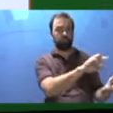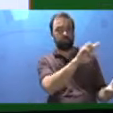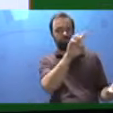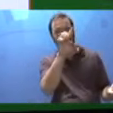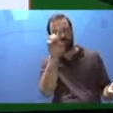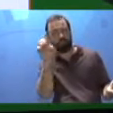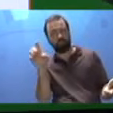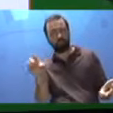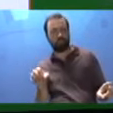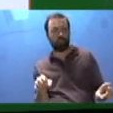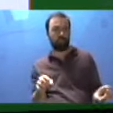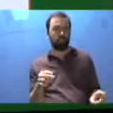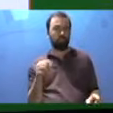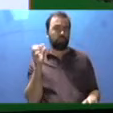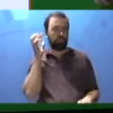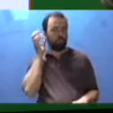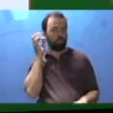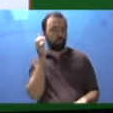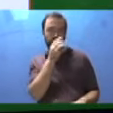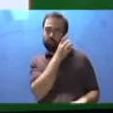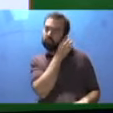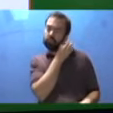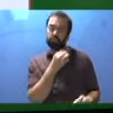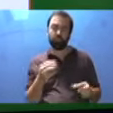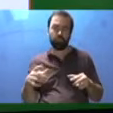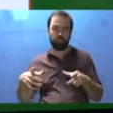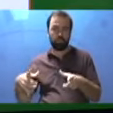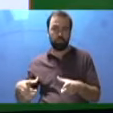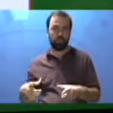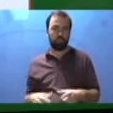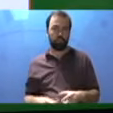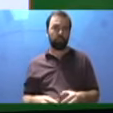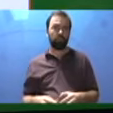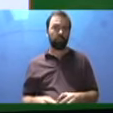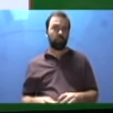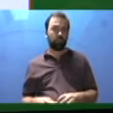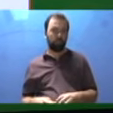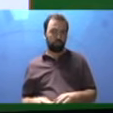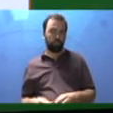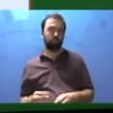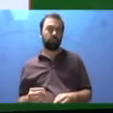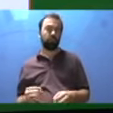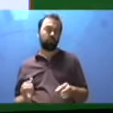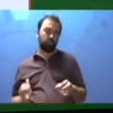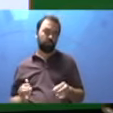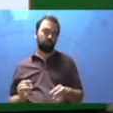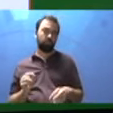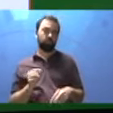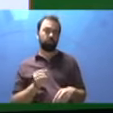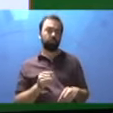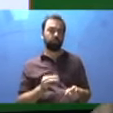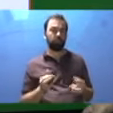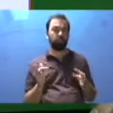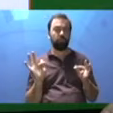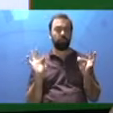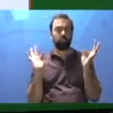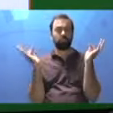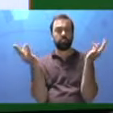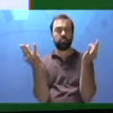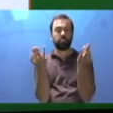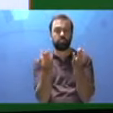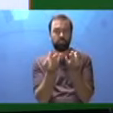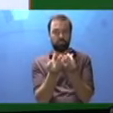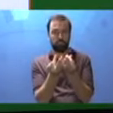sair e o trajeto tem que ser o mais curto. Uma família que acaba de chegar ao museu quer conhecer